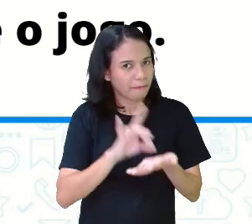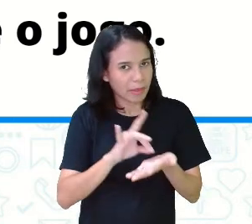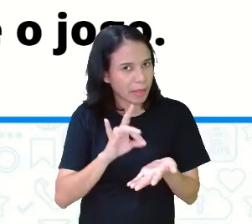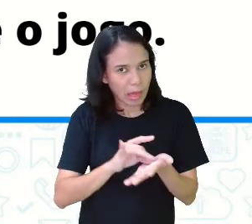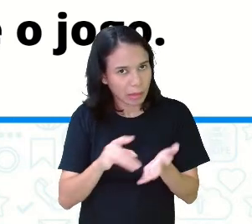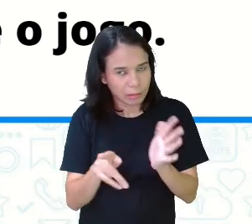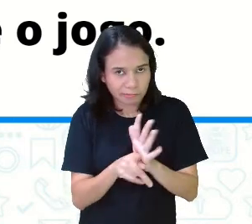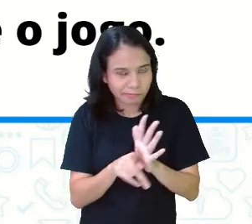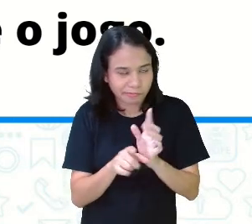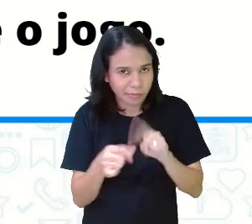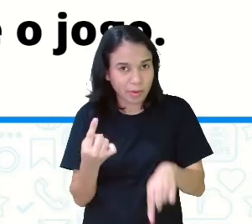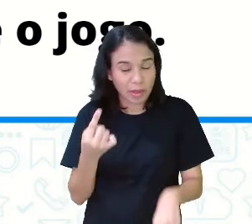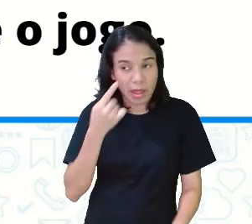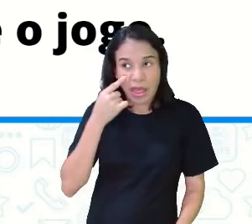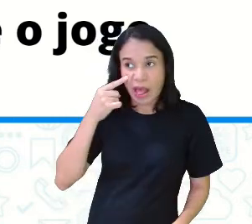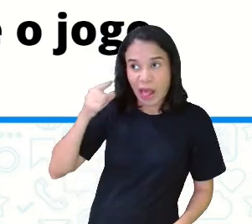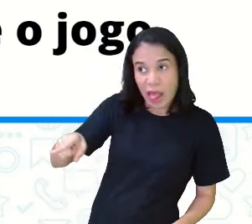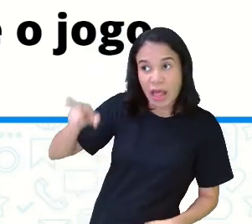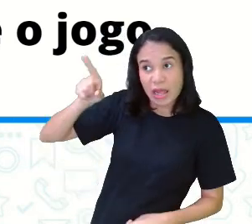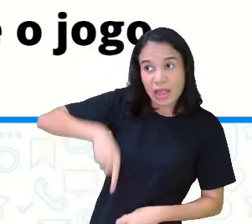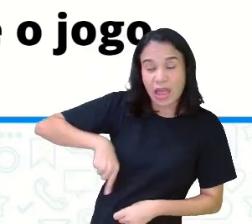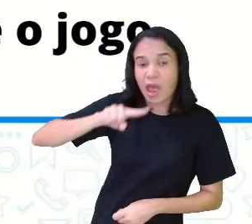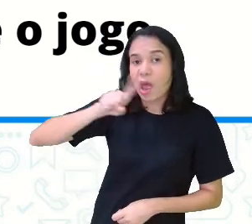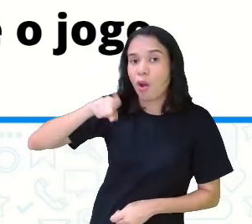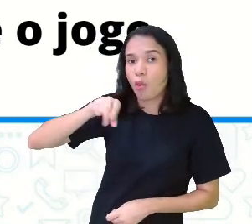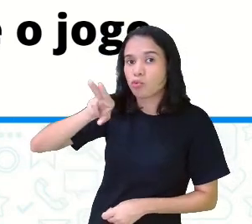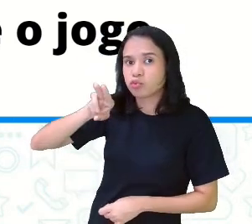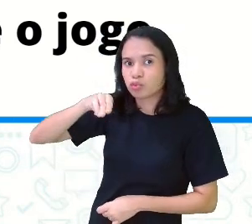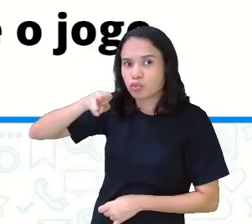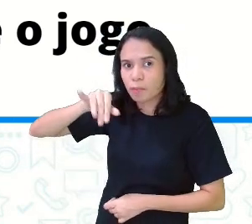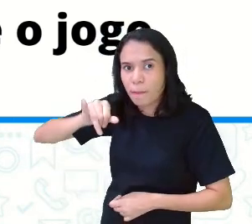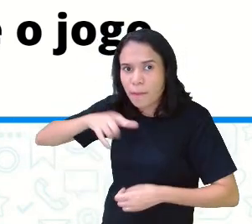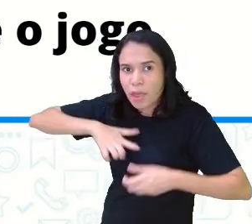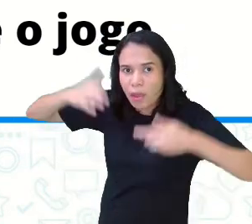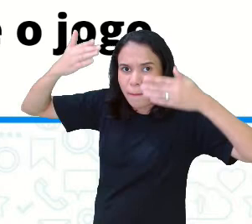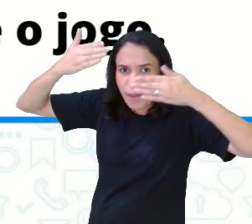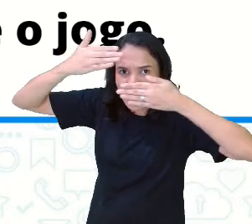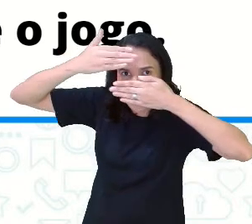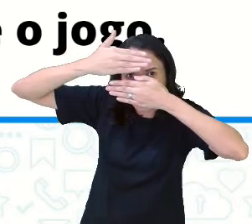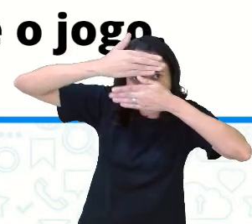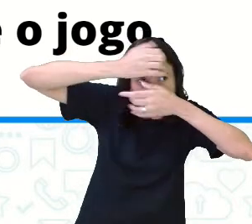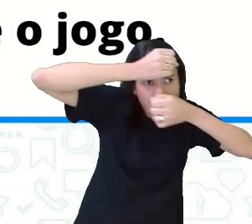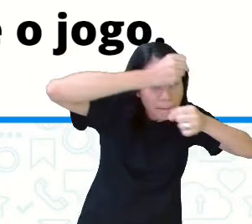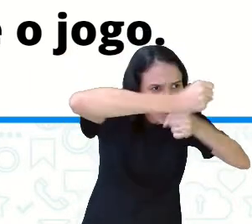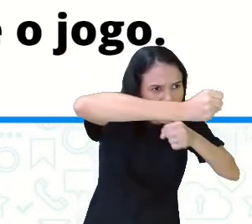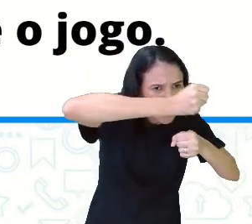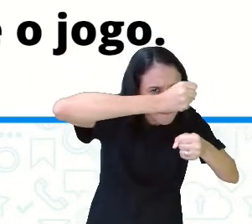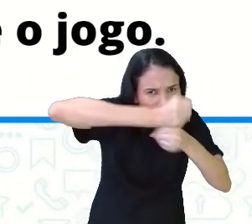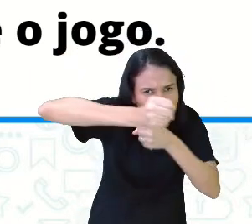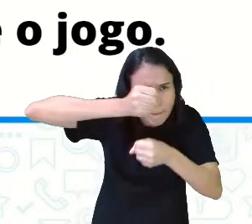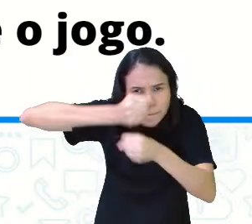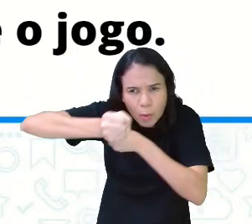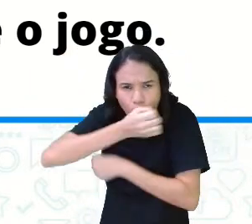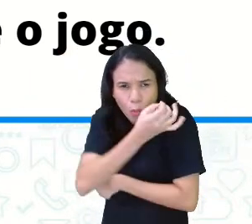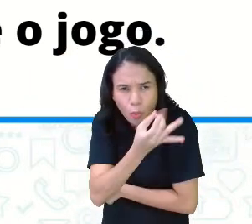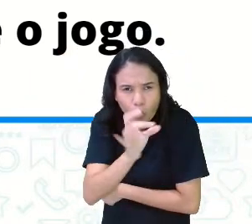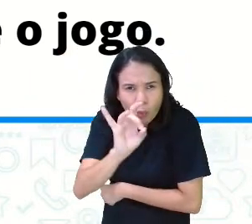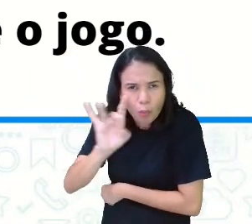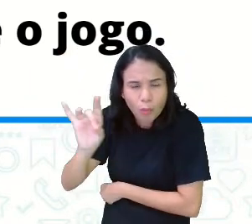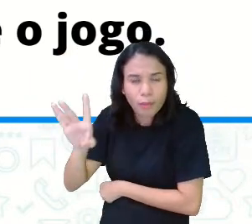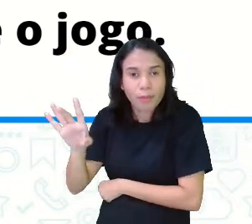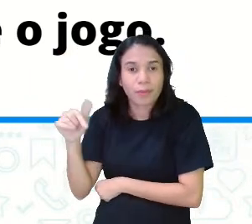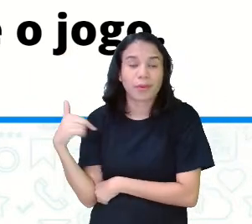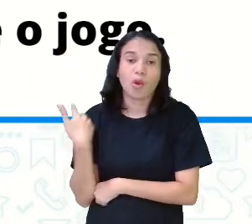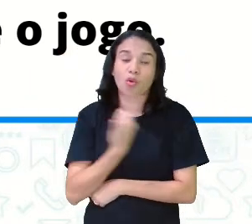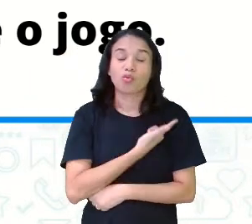pensa. Ele é um zumbi infiltrado que vai matando cada um dos amigos. O mais legal é que a gente